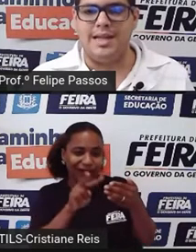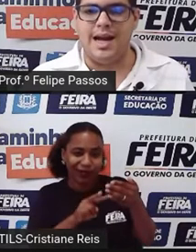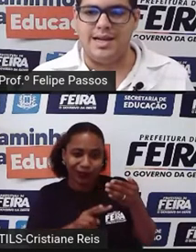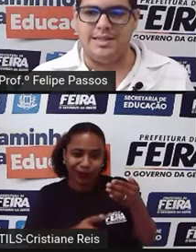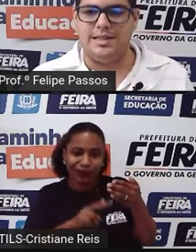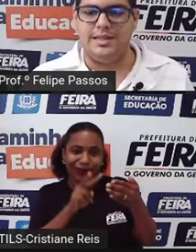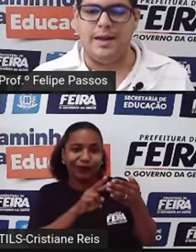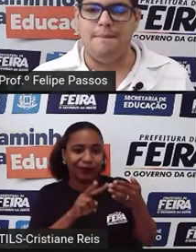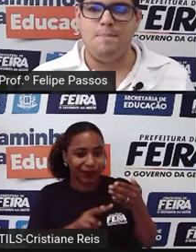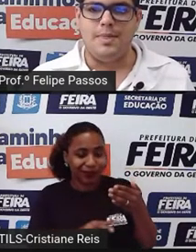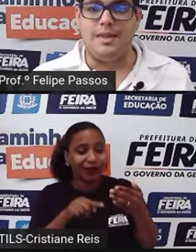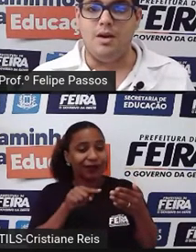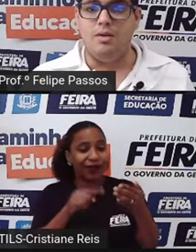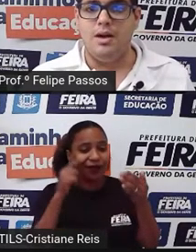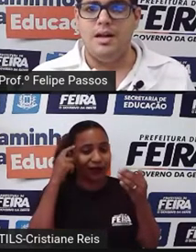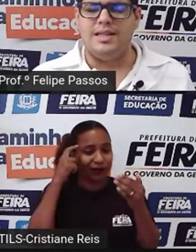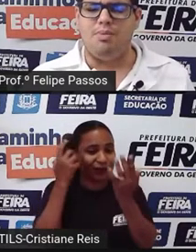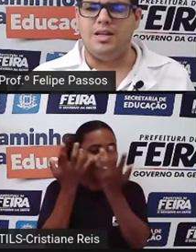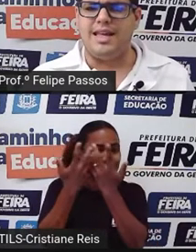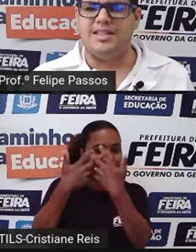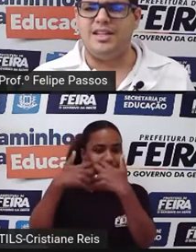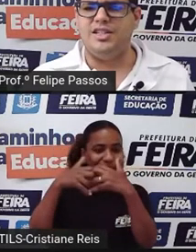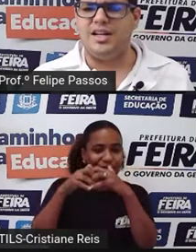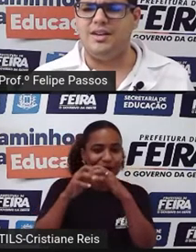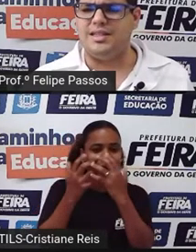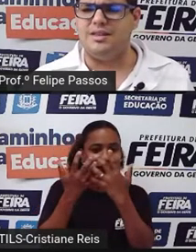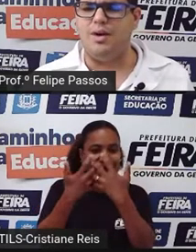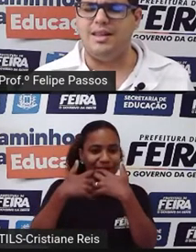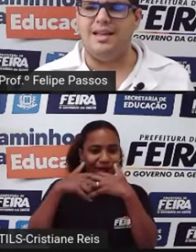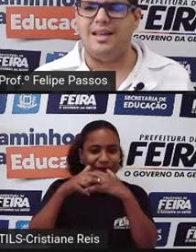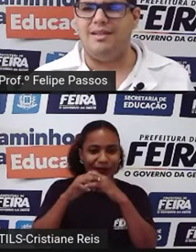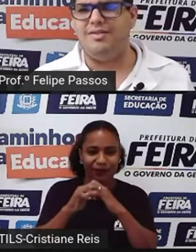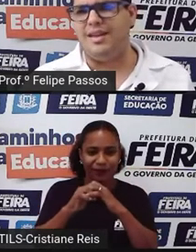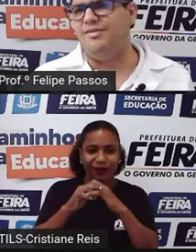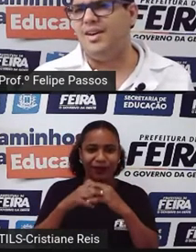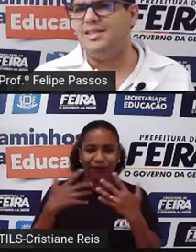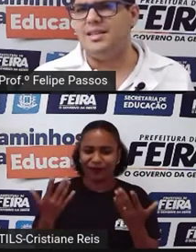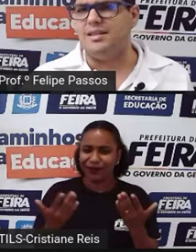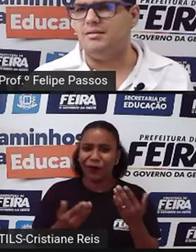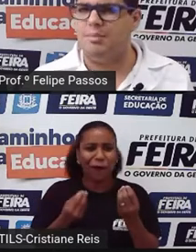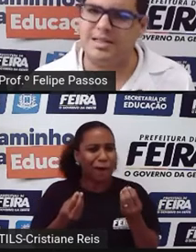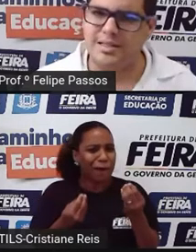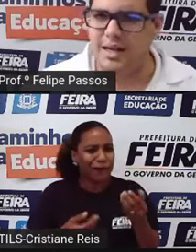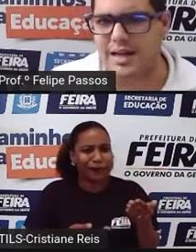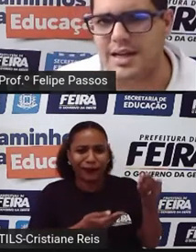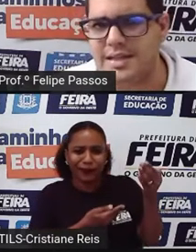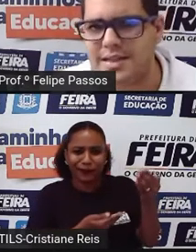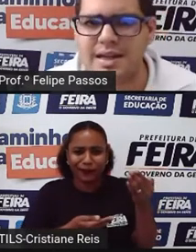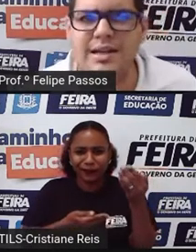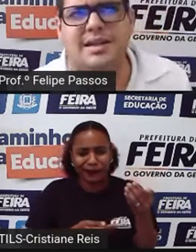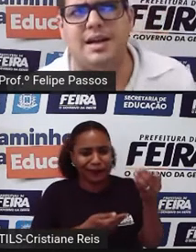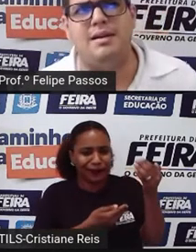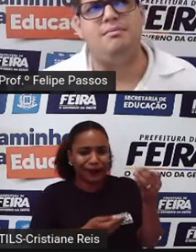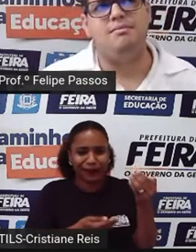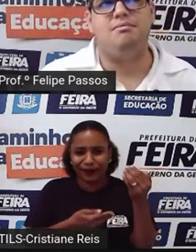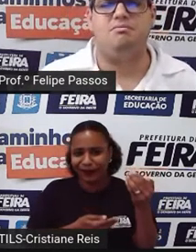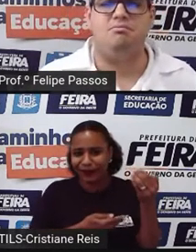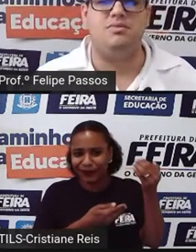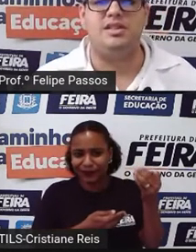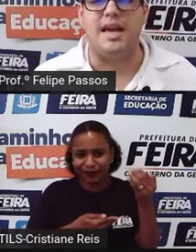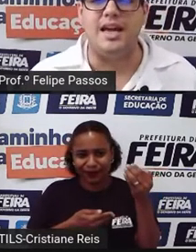capacidades, né? Então, você pode até achar estranho, assim, ué, na infância, mas a criança até